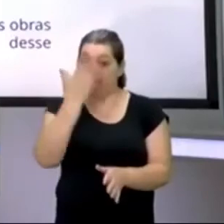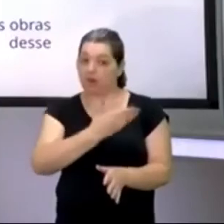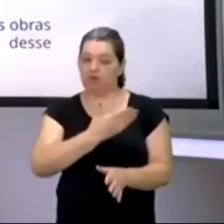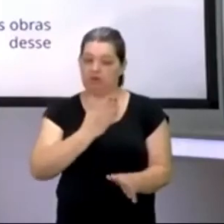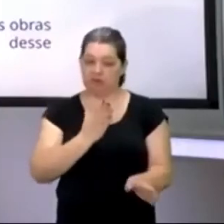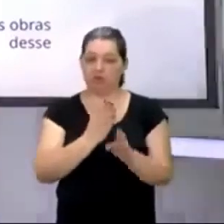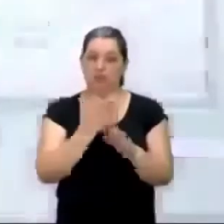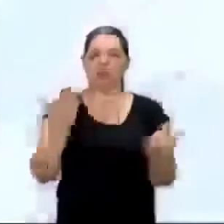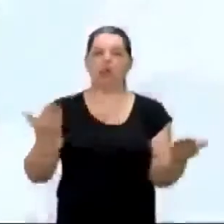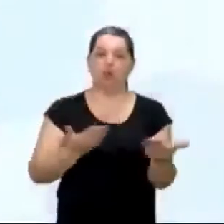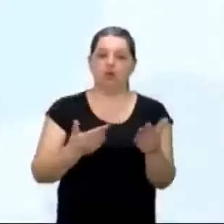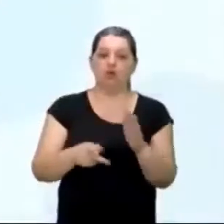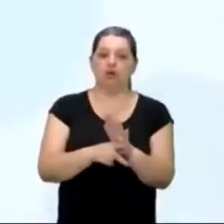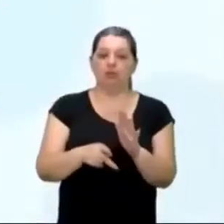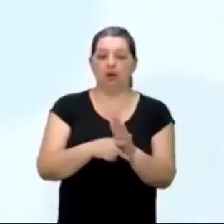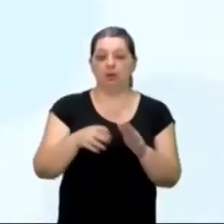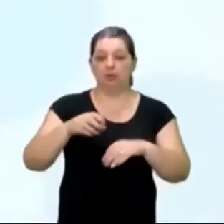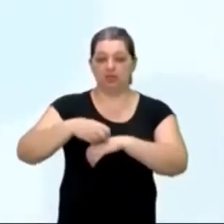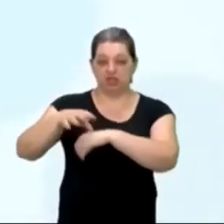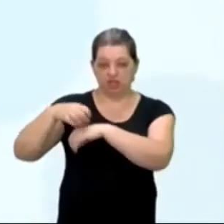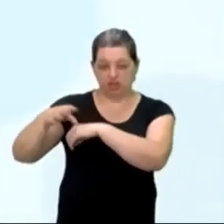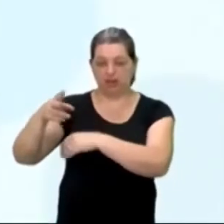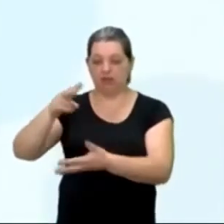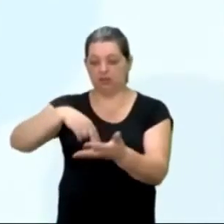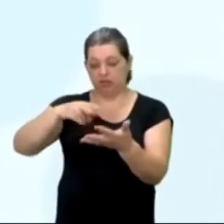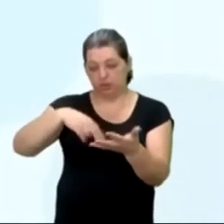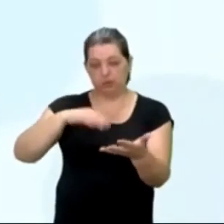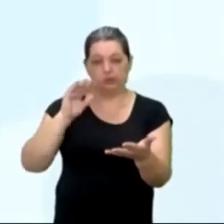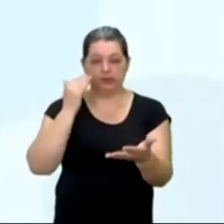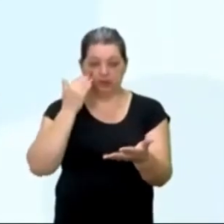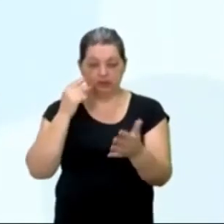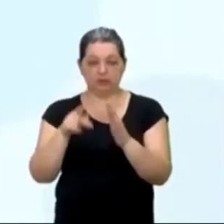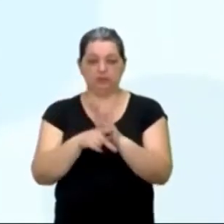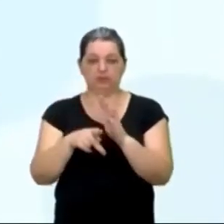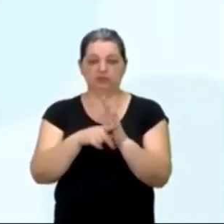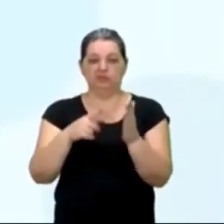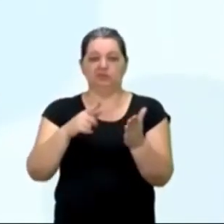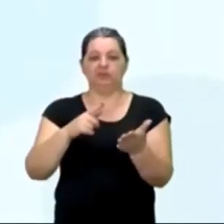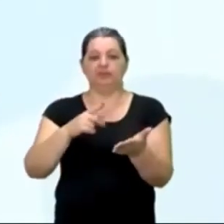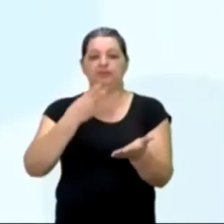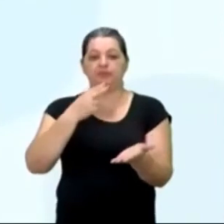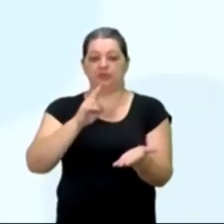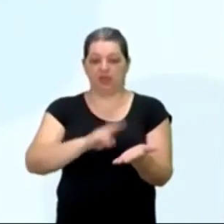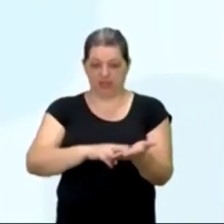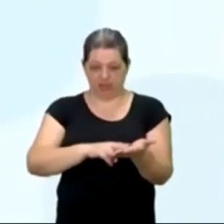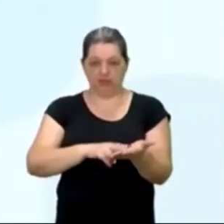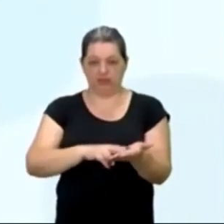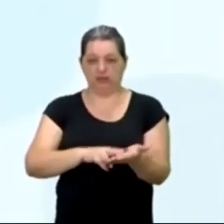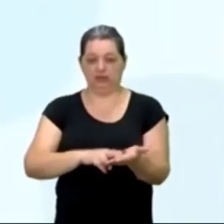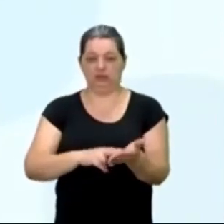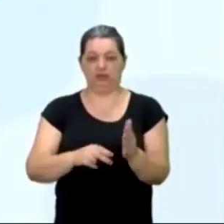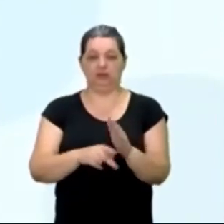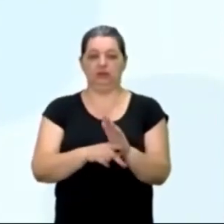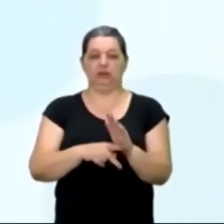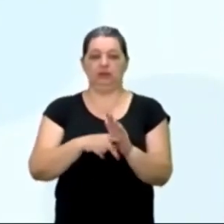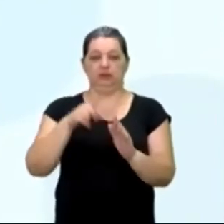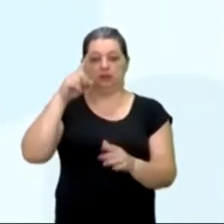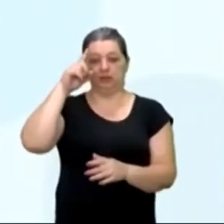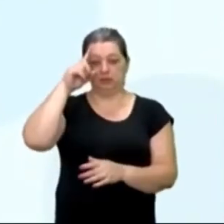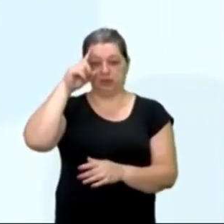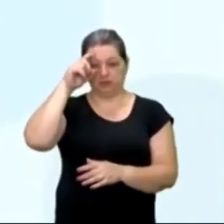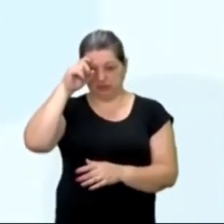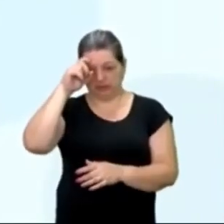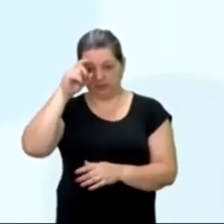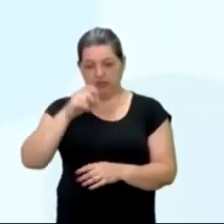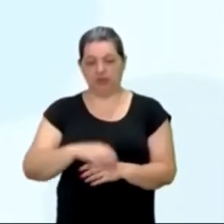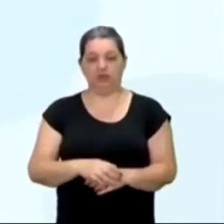Oferecemos caminhos para a leitura e interpretação da carta de Pedro Vaz Caminha, carta de achamento, o livro Nove Noites, o romance